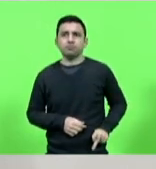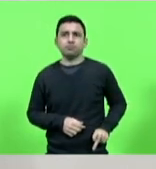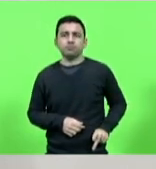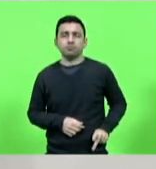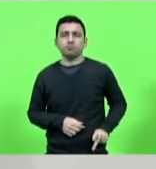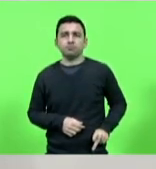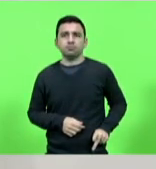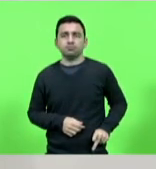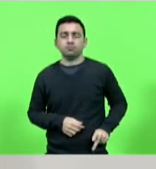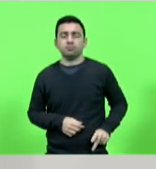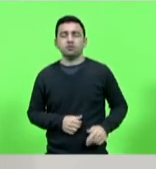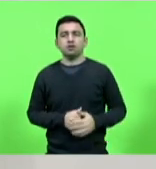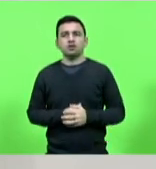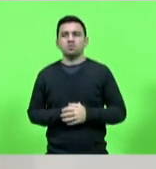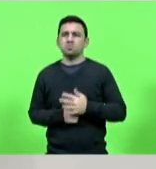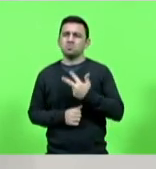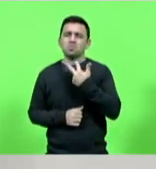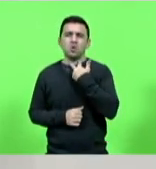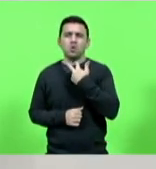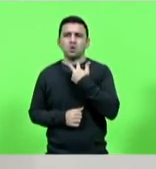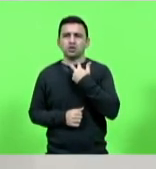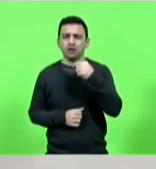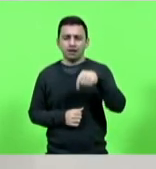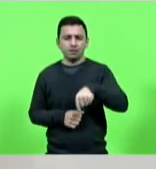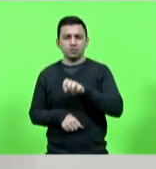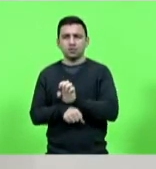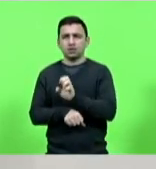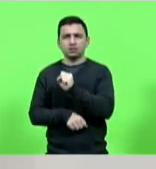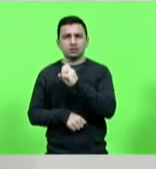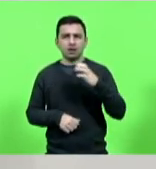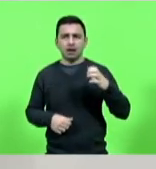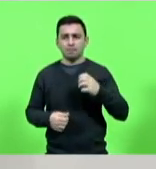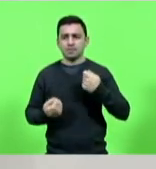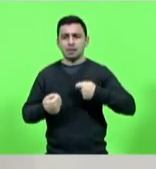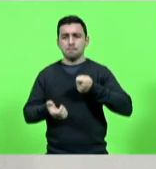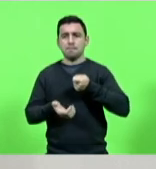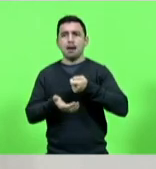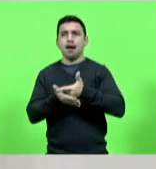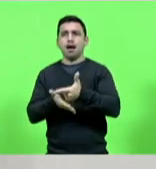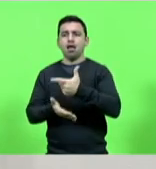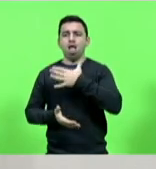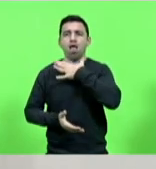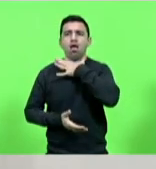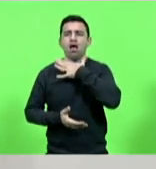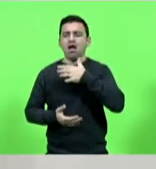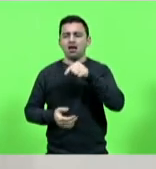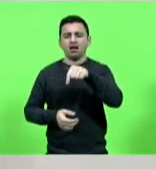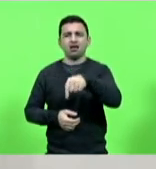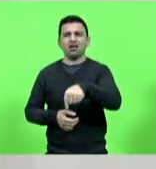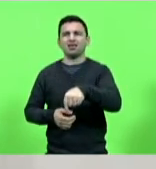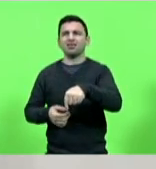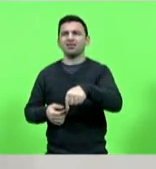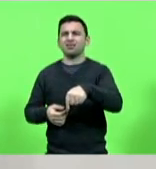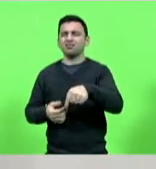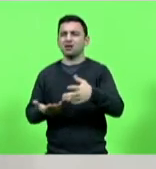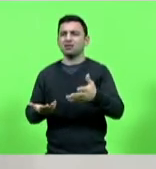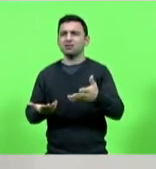nosso Estado tenha que pagar uma conta que não deve e que vai impedir